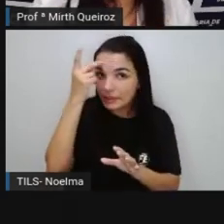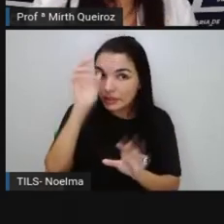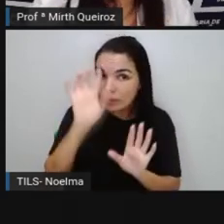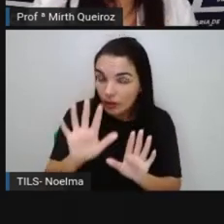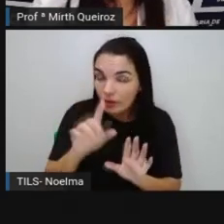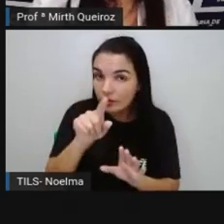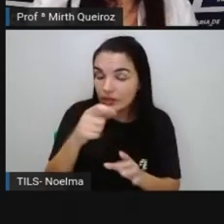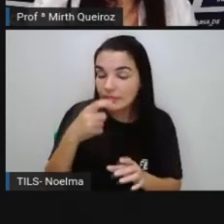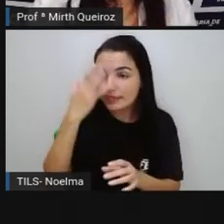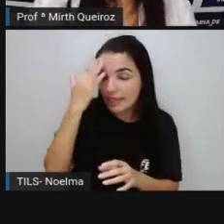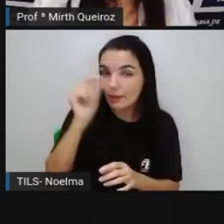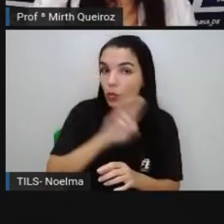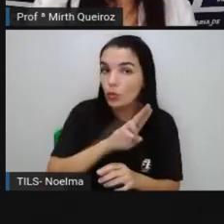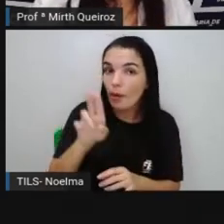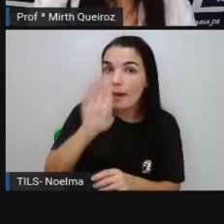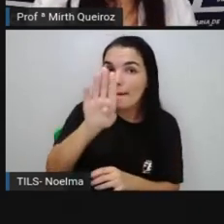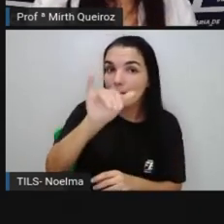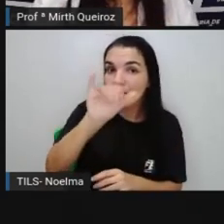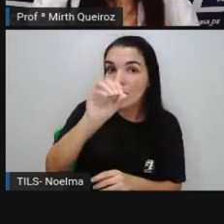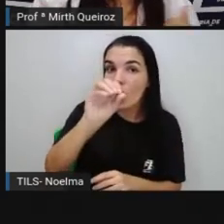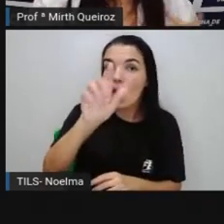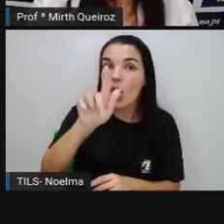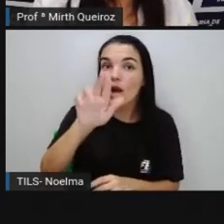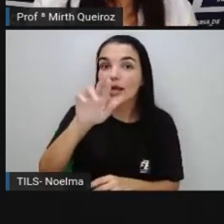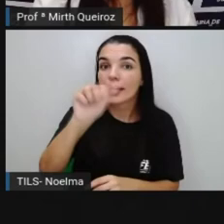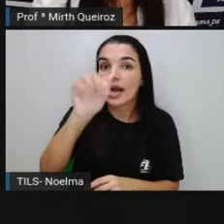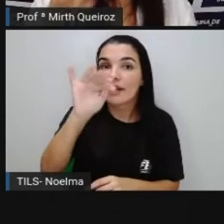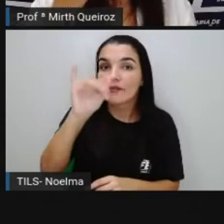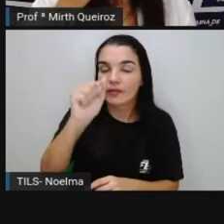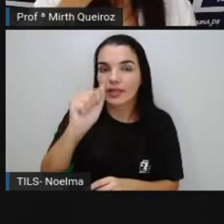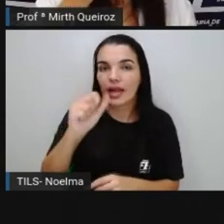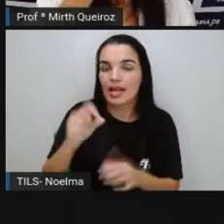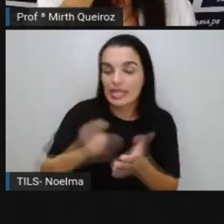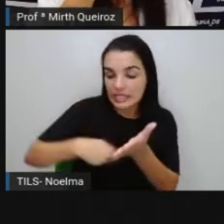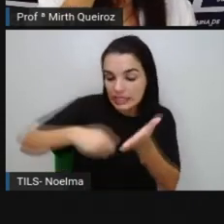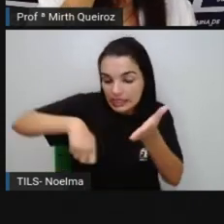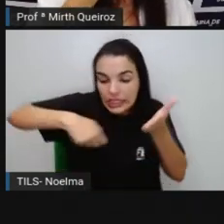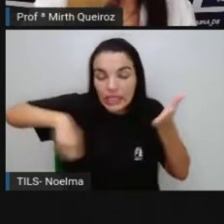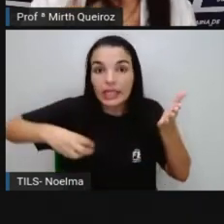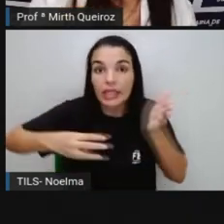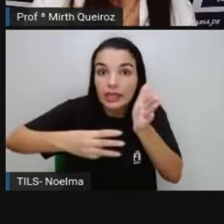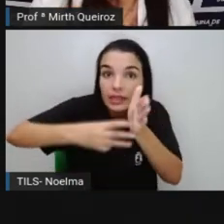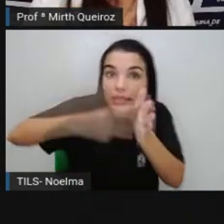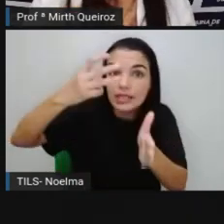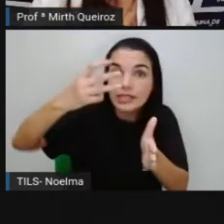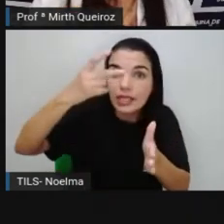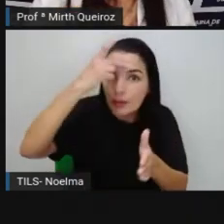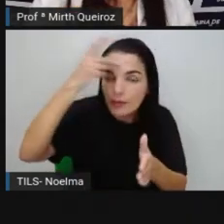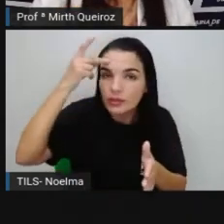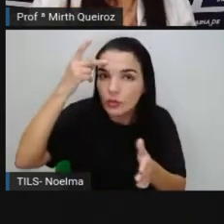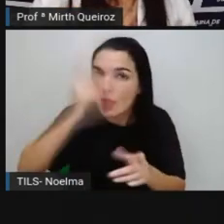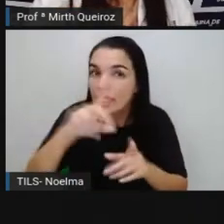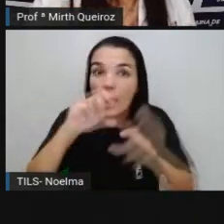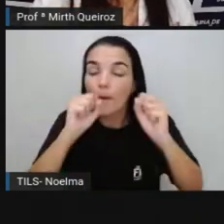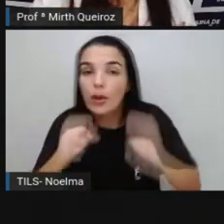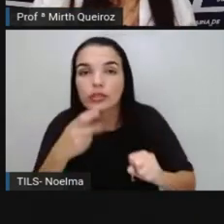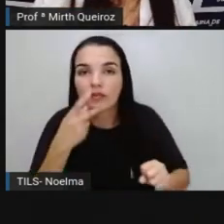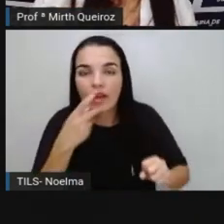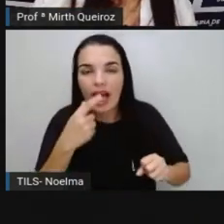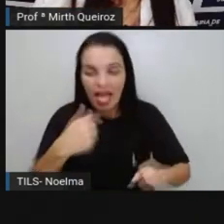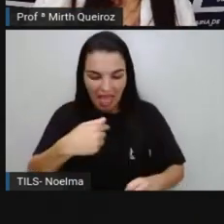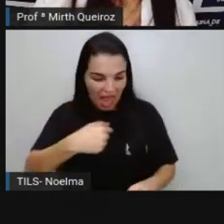biografia. Biografia deve ser escrita em terceira pessoa. Então, vocês não vão falar, eu nasci, por exemplo,